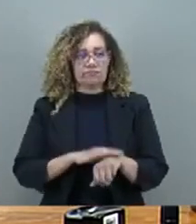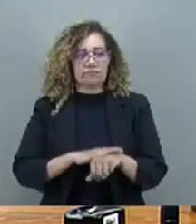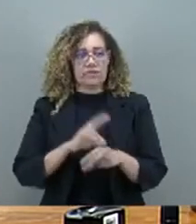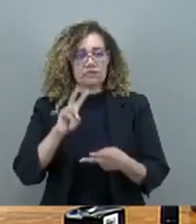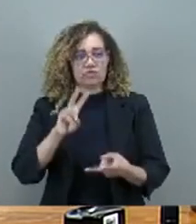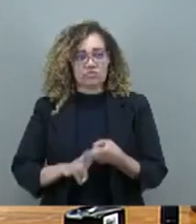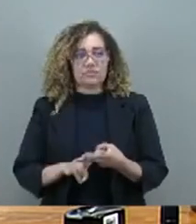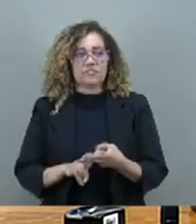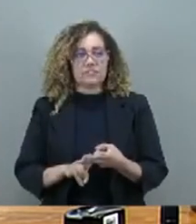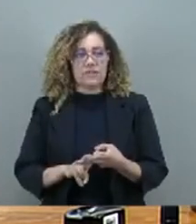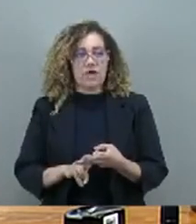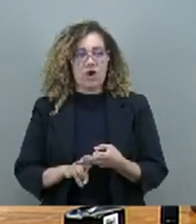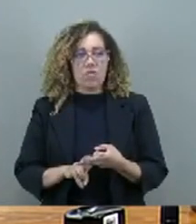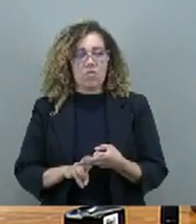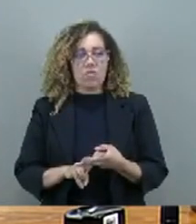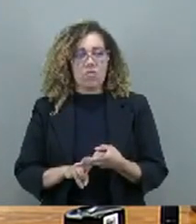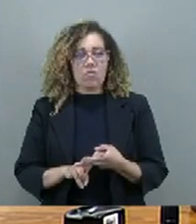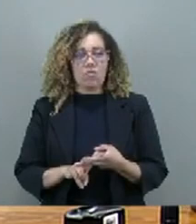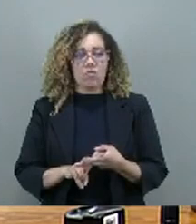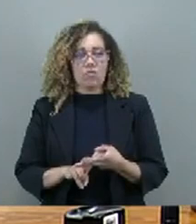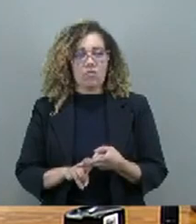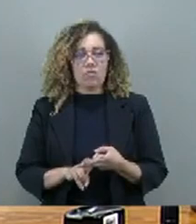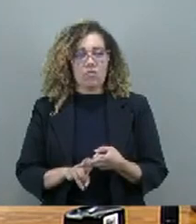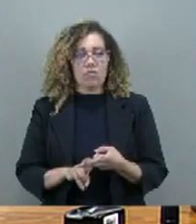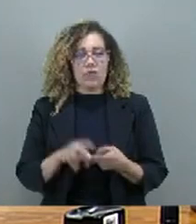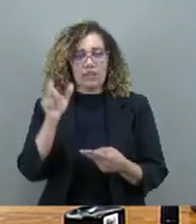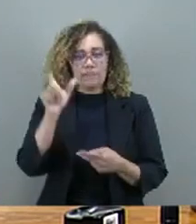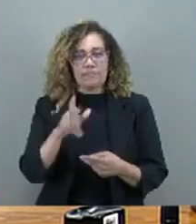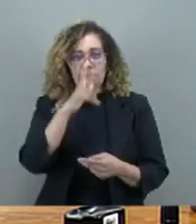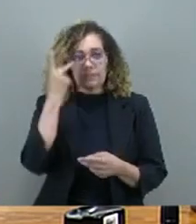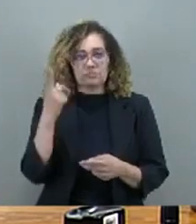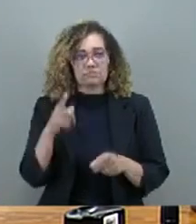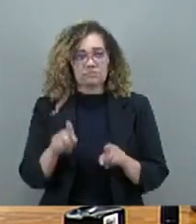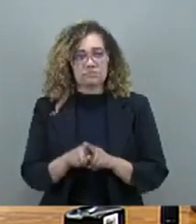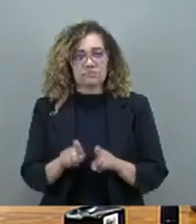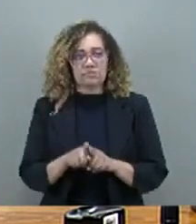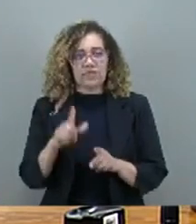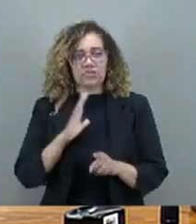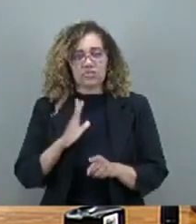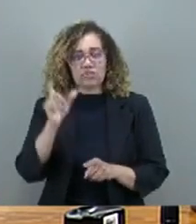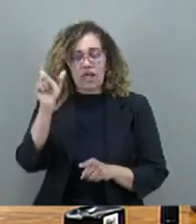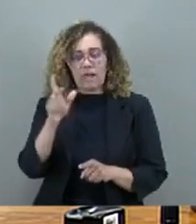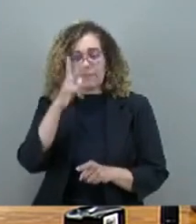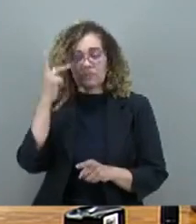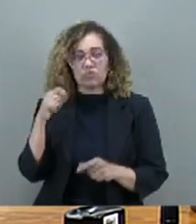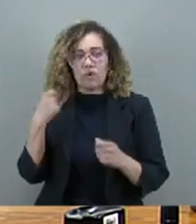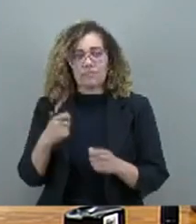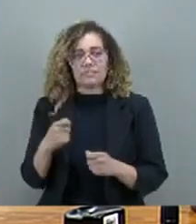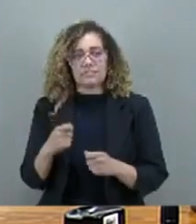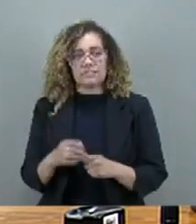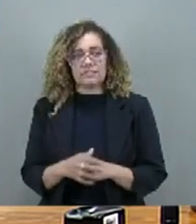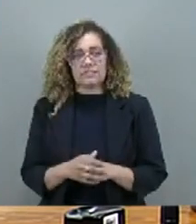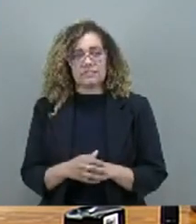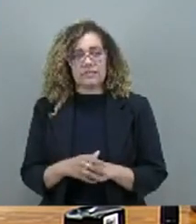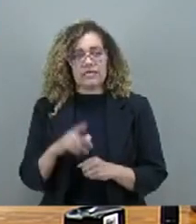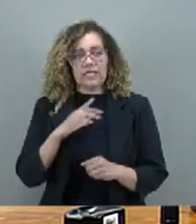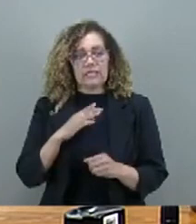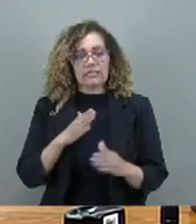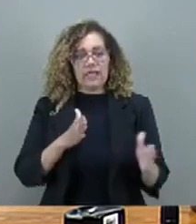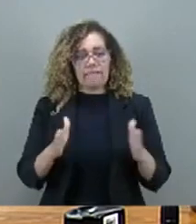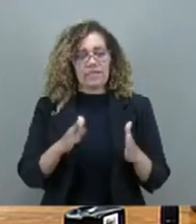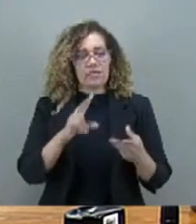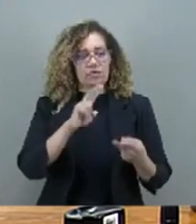cautelar a que é submetido o condenado deve constar da sentença